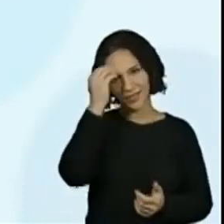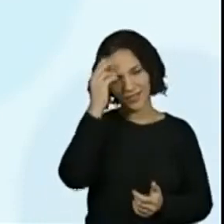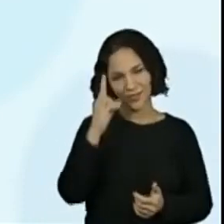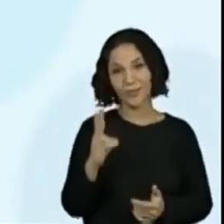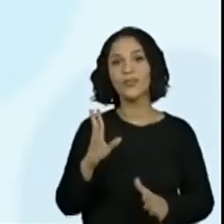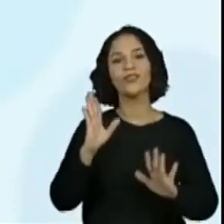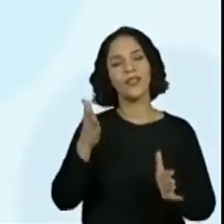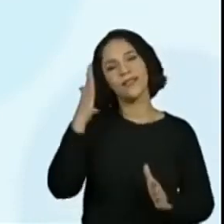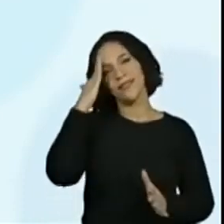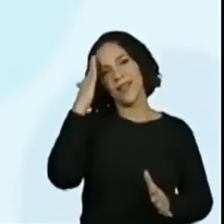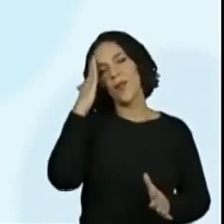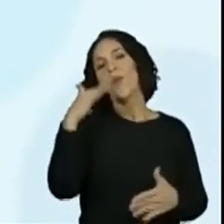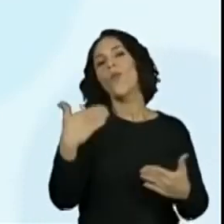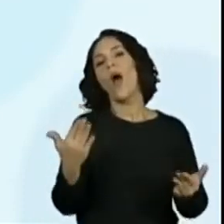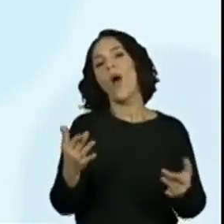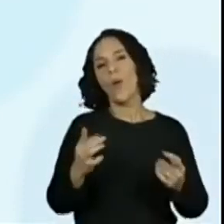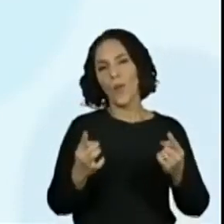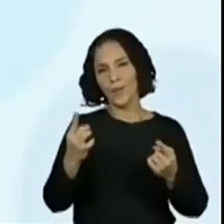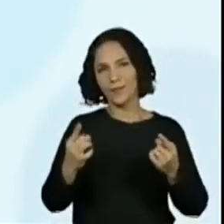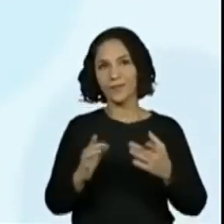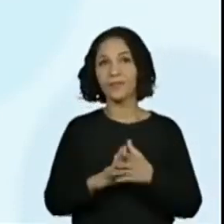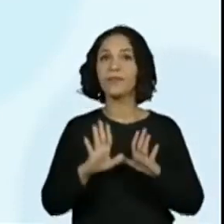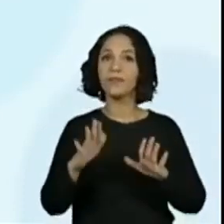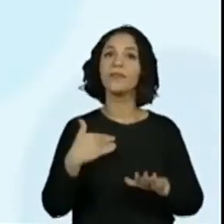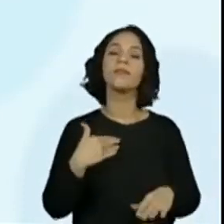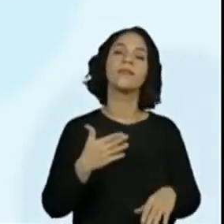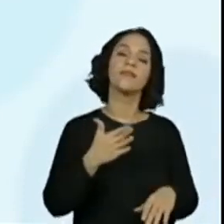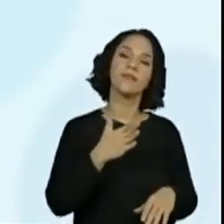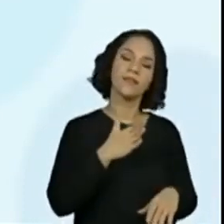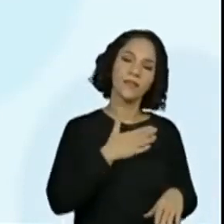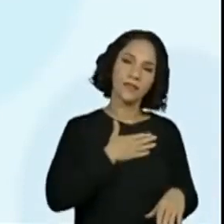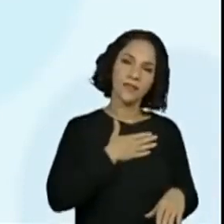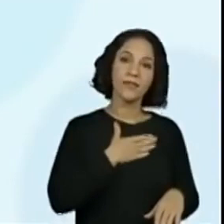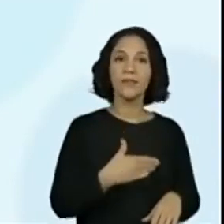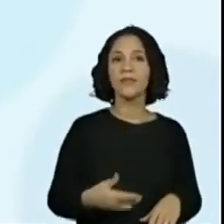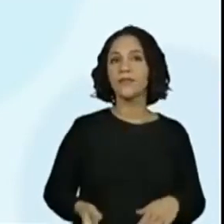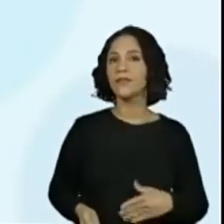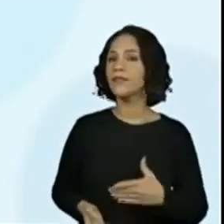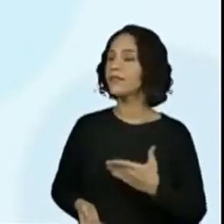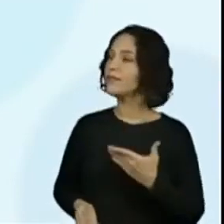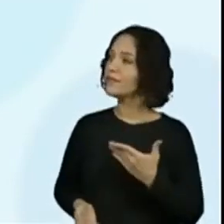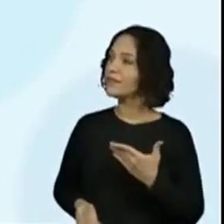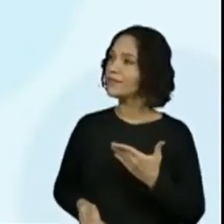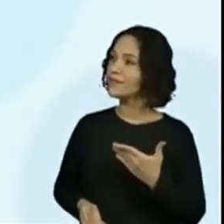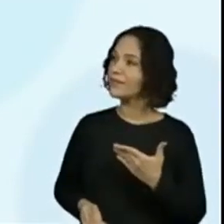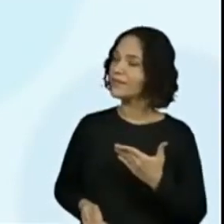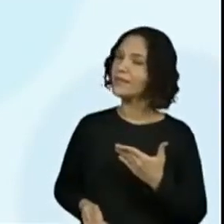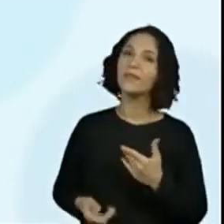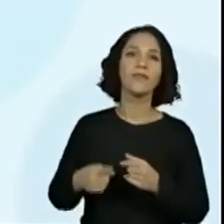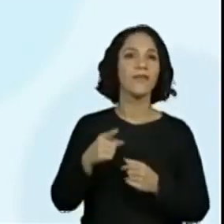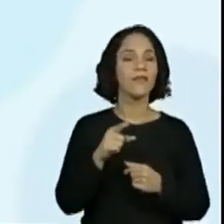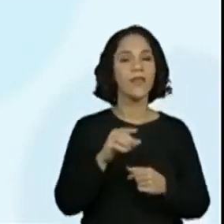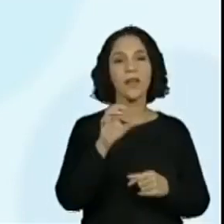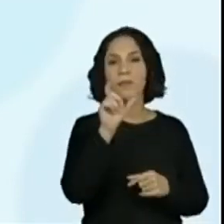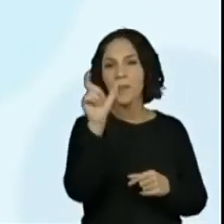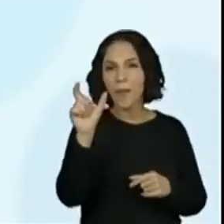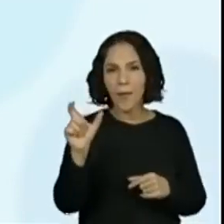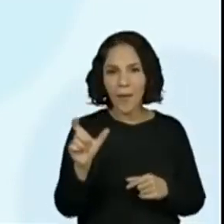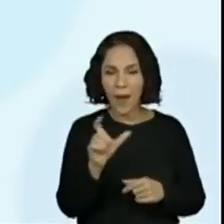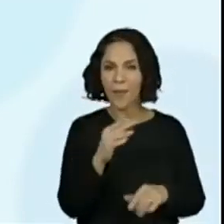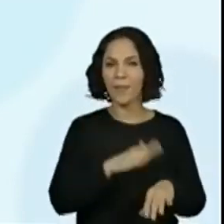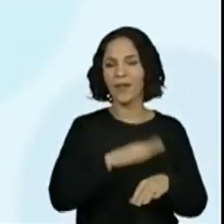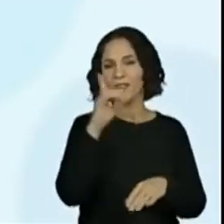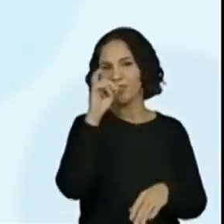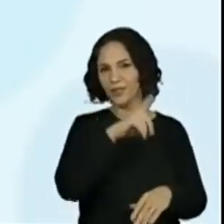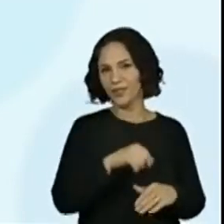qual que o verso. Ah. Mas eu gosto de desafio, eu aumentei a quantidade de letra para dificultar a palavra. Lógico.